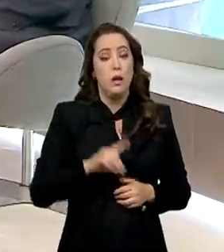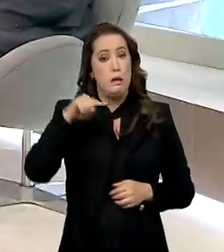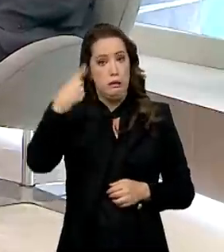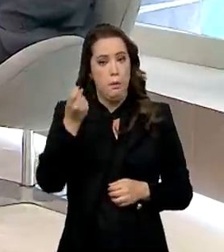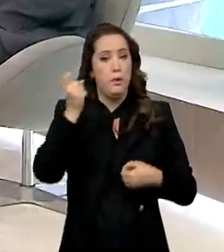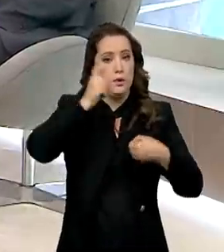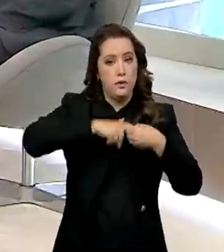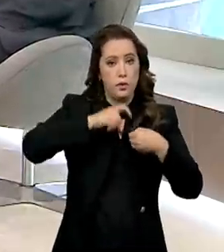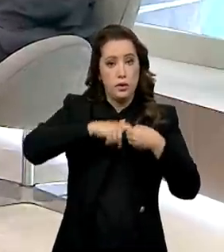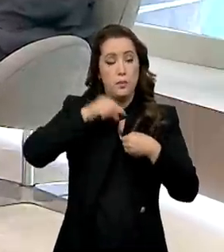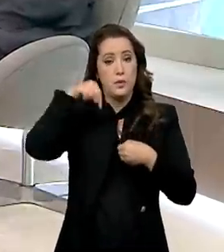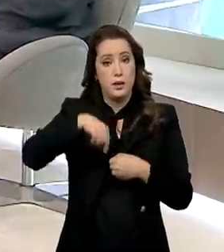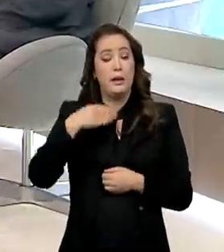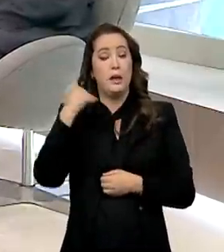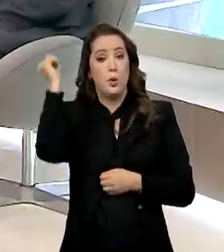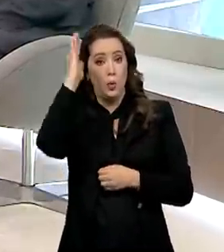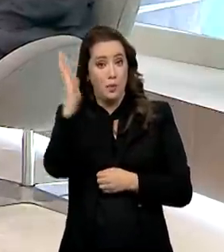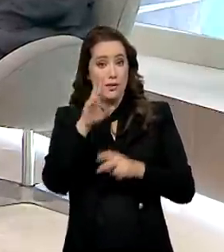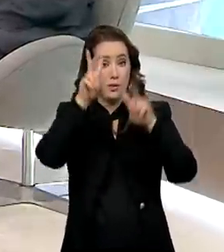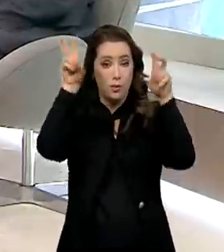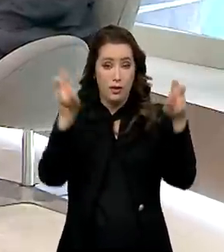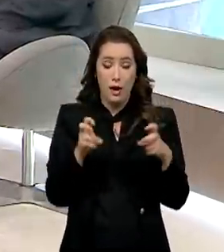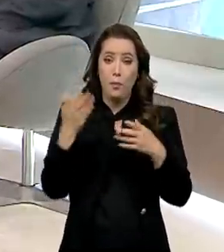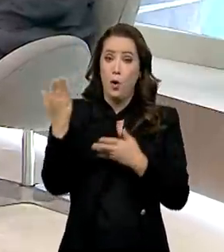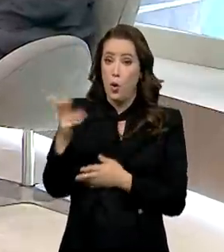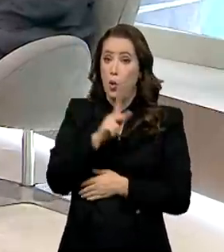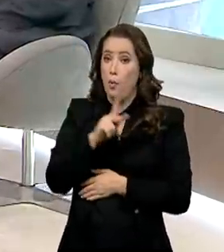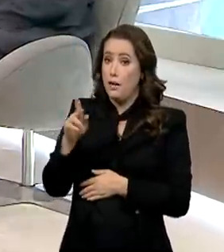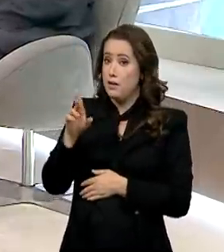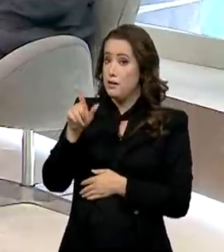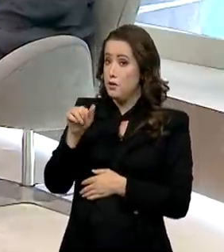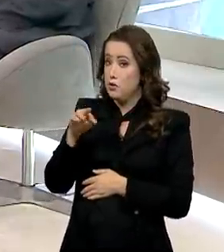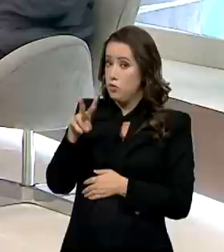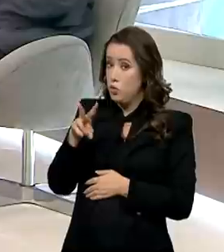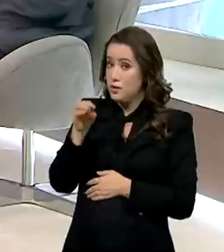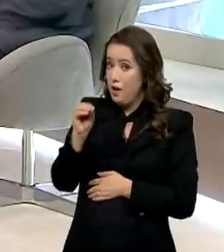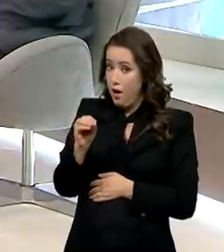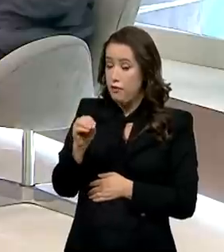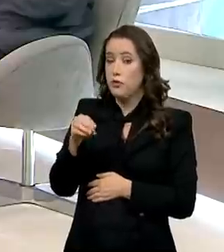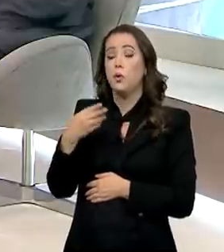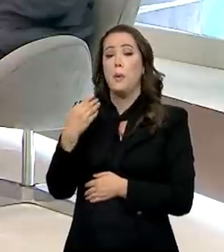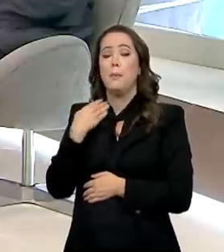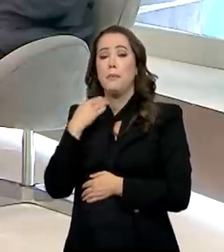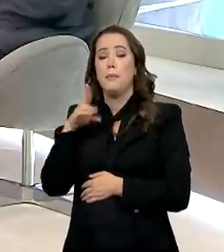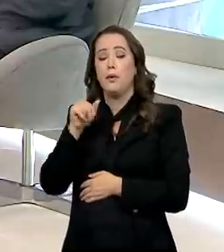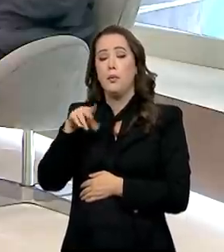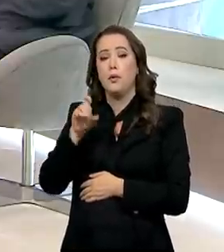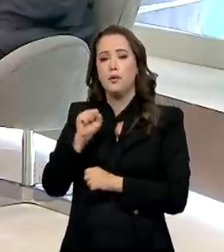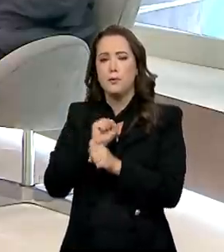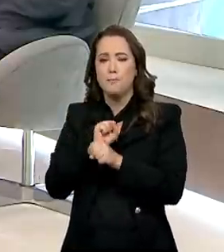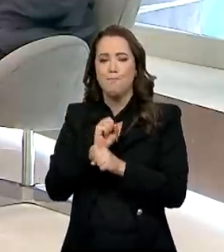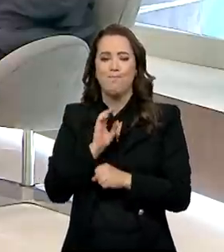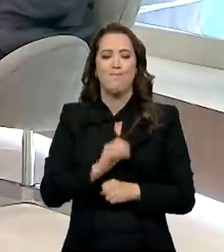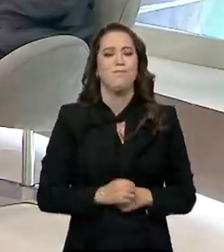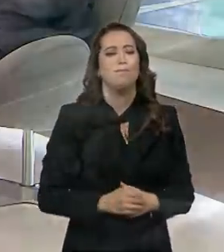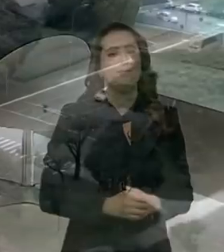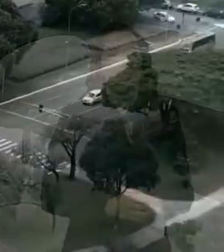Daqui a pouco voltamos aqui no Brasil em Pauta com o presidente do BNDES, Gustavo Montesano. Não saia daí.